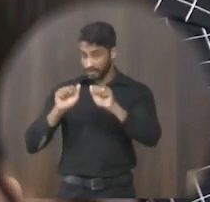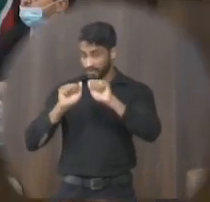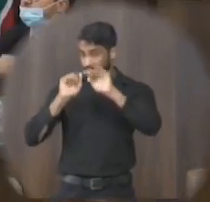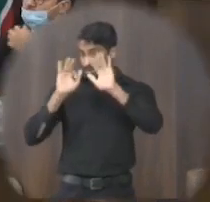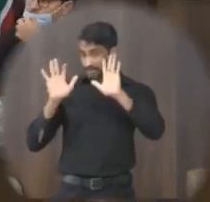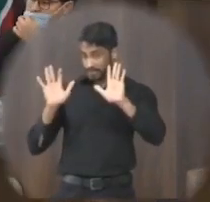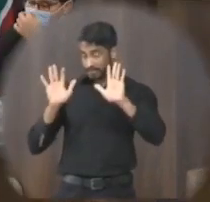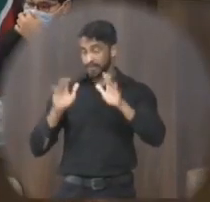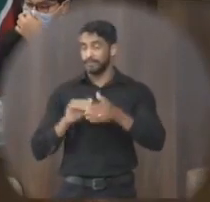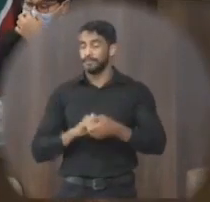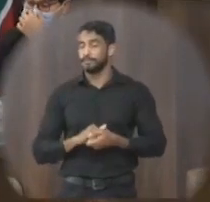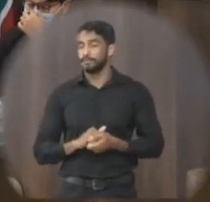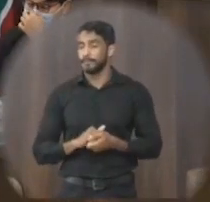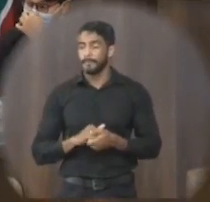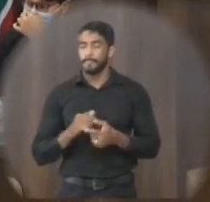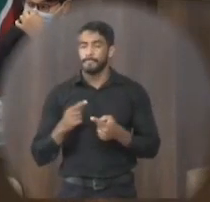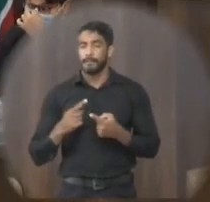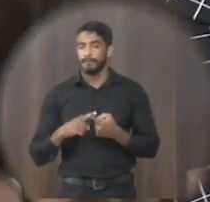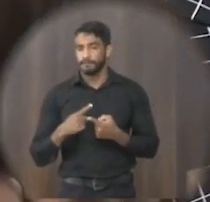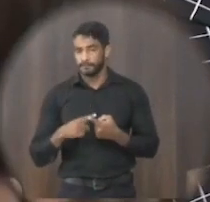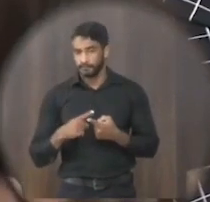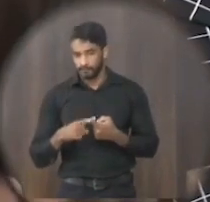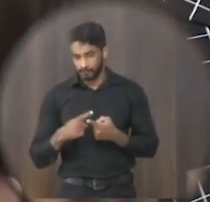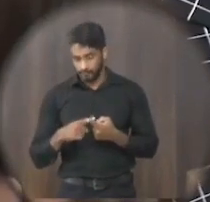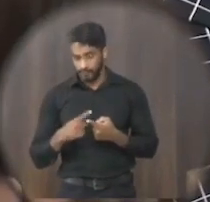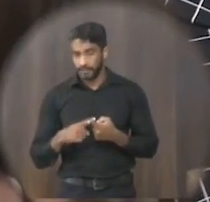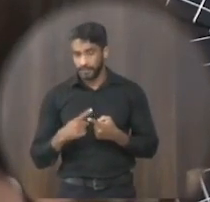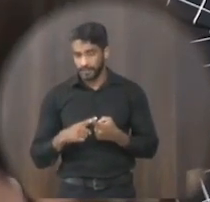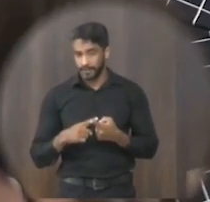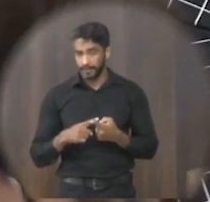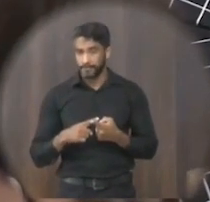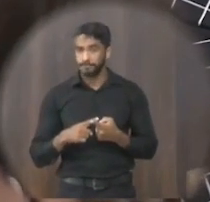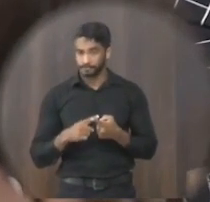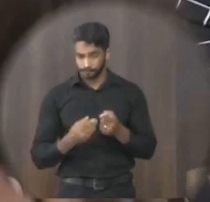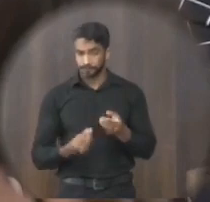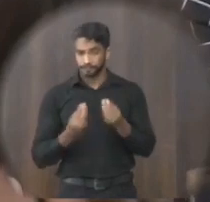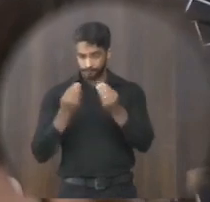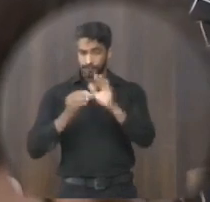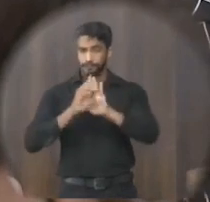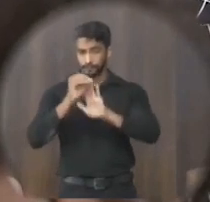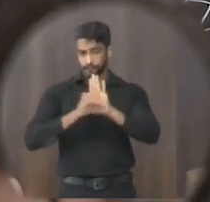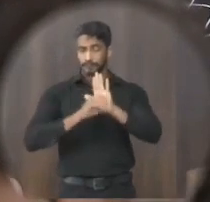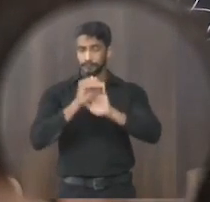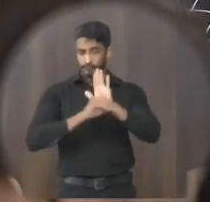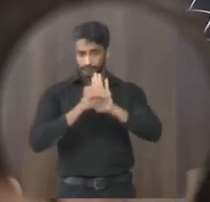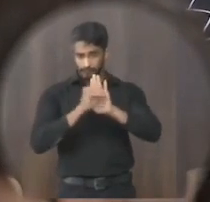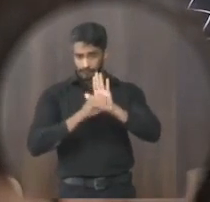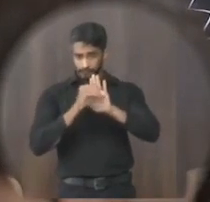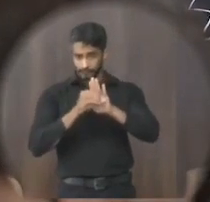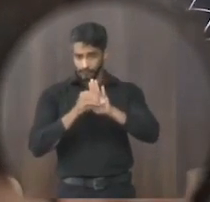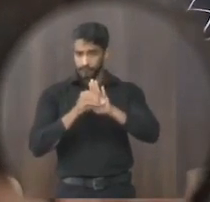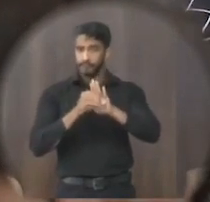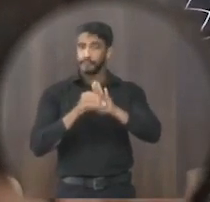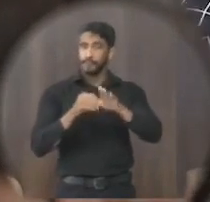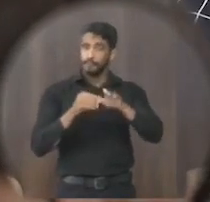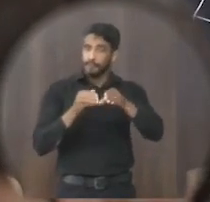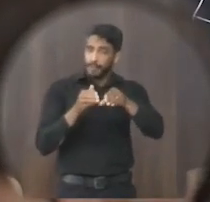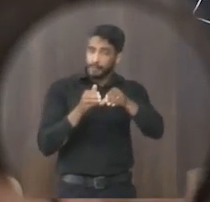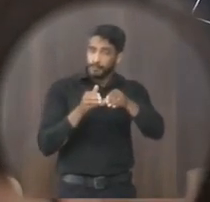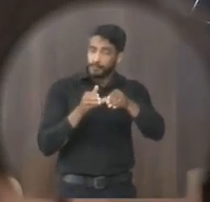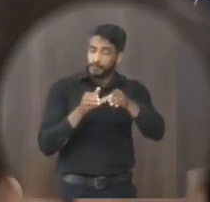senhor presidente é porque foi colocado um ofício lá pelo conselho do Fundeb